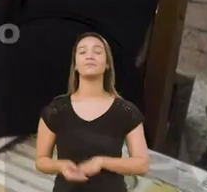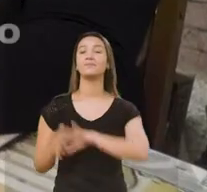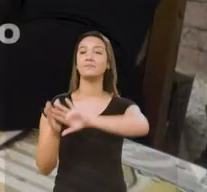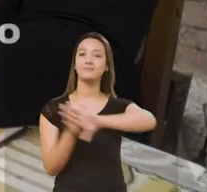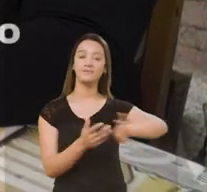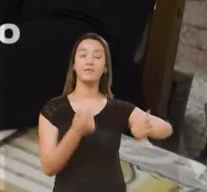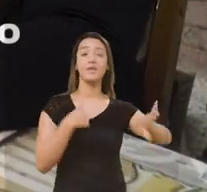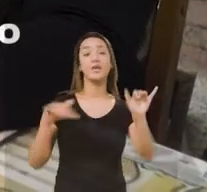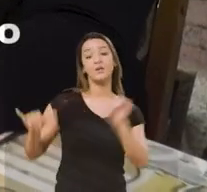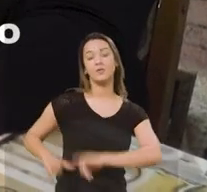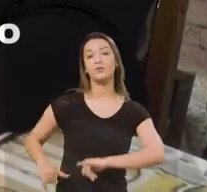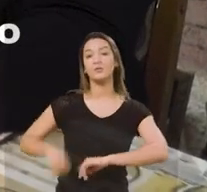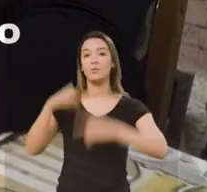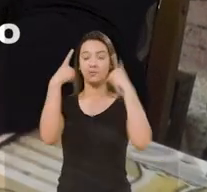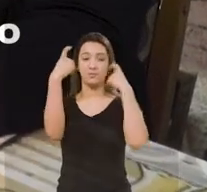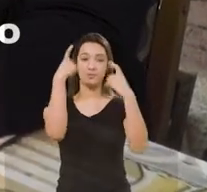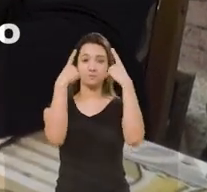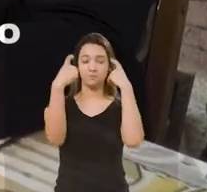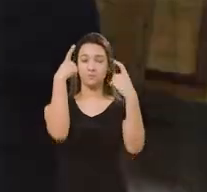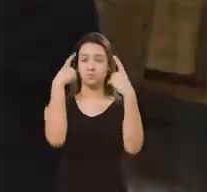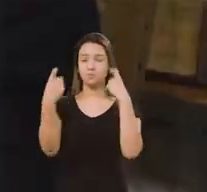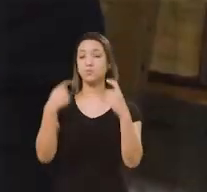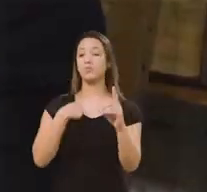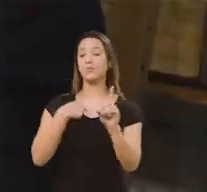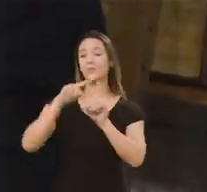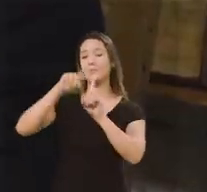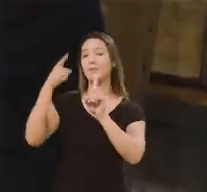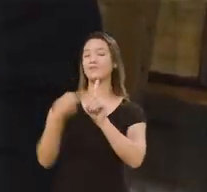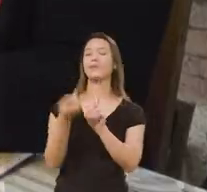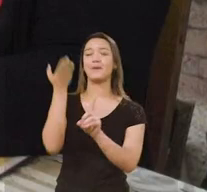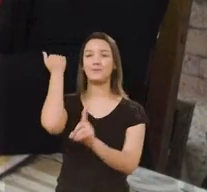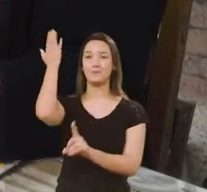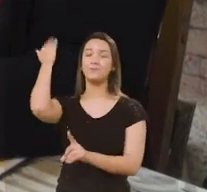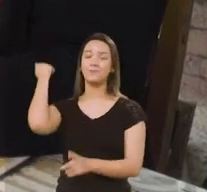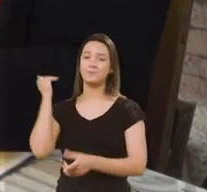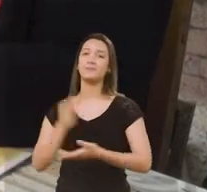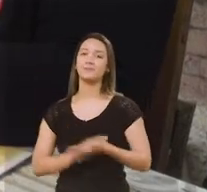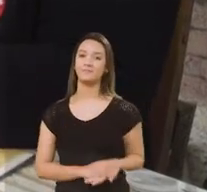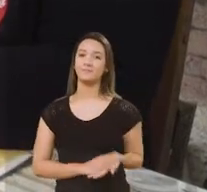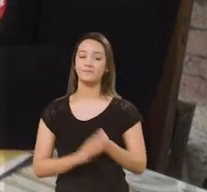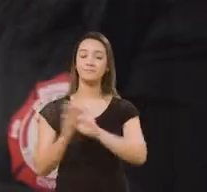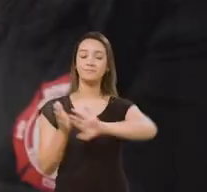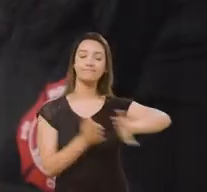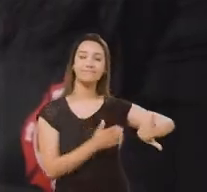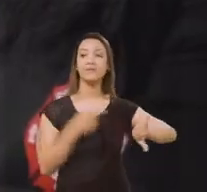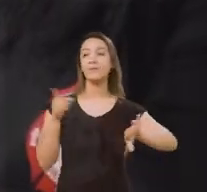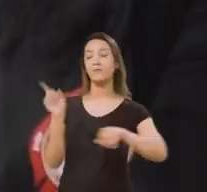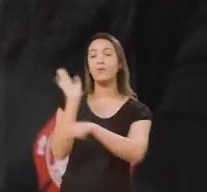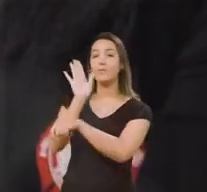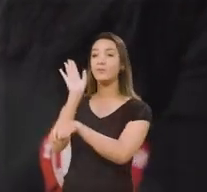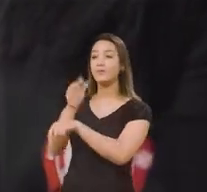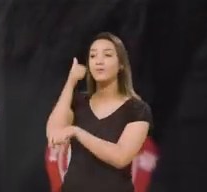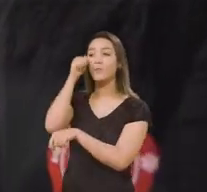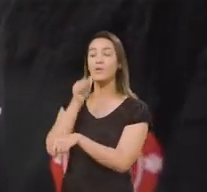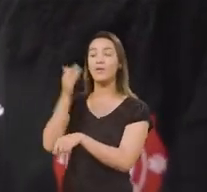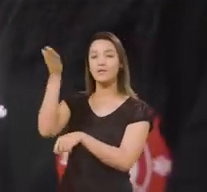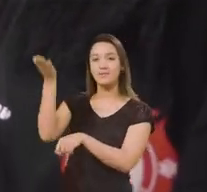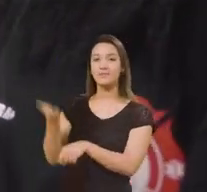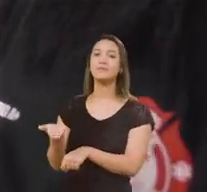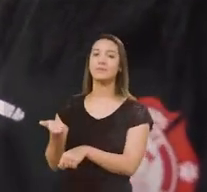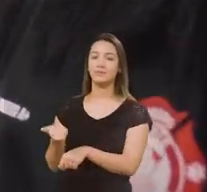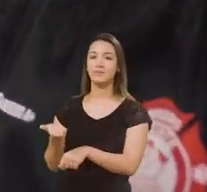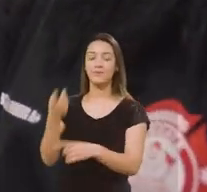Ele pegou um pedaço de pau e me agrediu na cabeça. Eu levei 18 pontos. Naquela época eu estava grávida. Foi para proteger mulheres